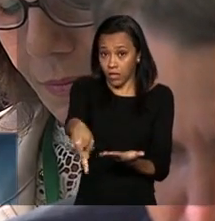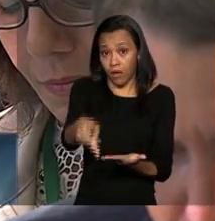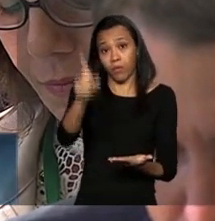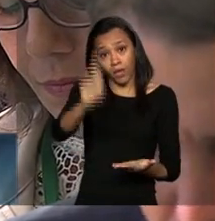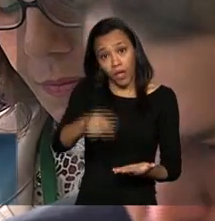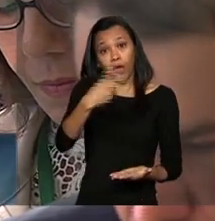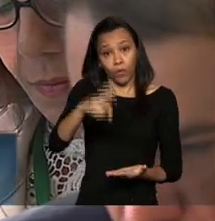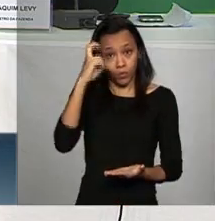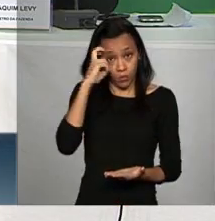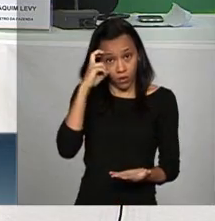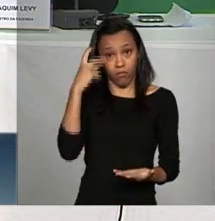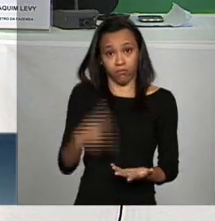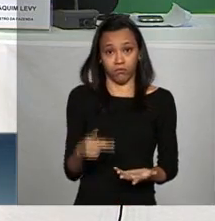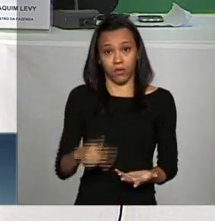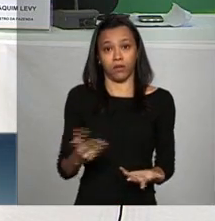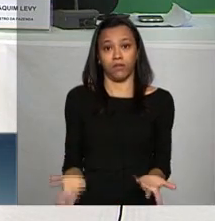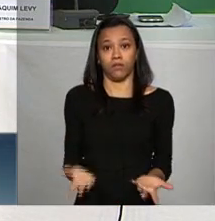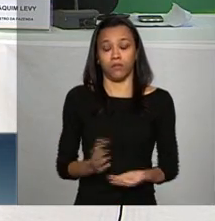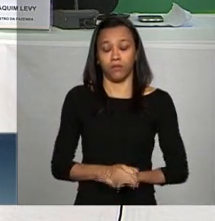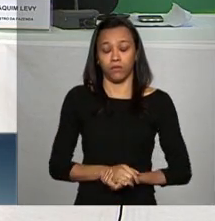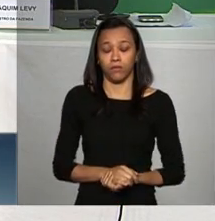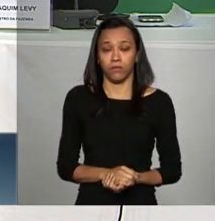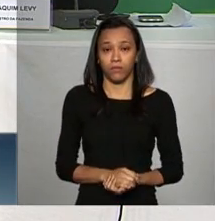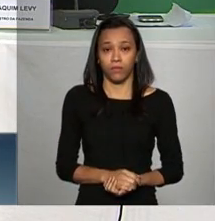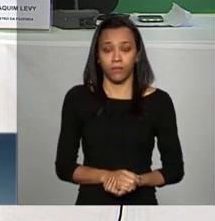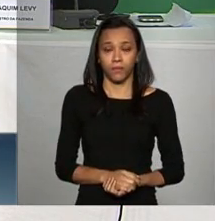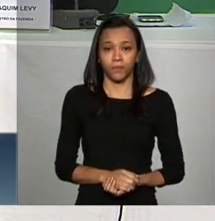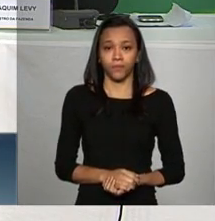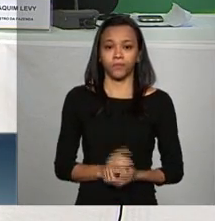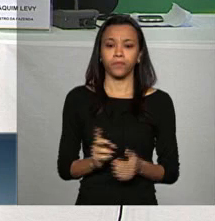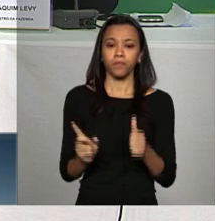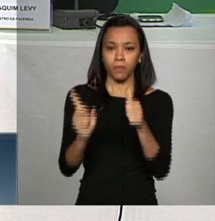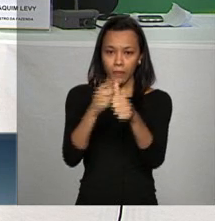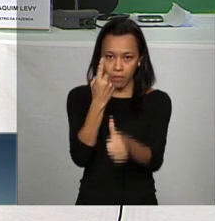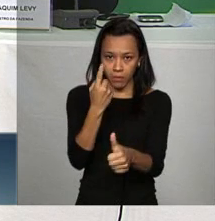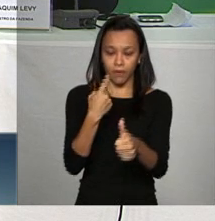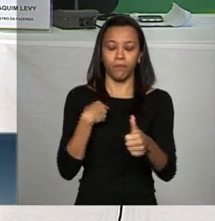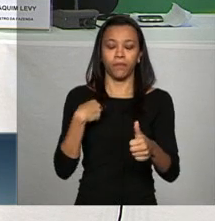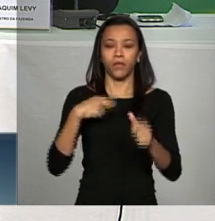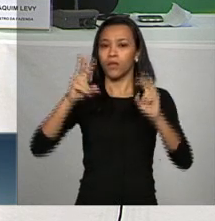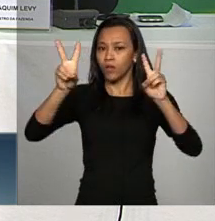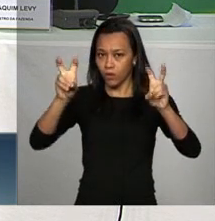obrigado primeiro sobre o fórum